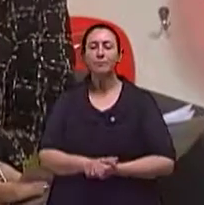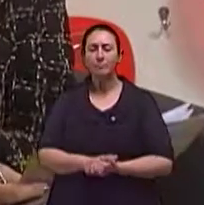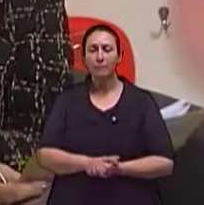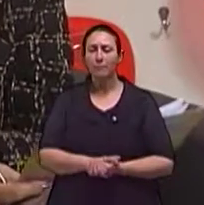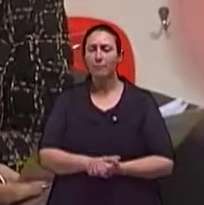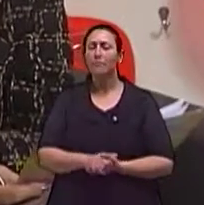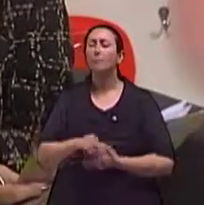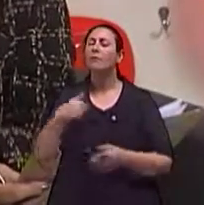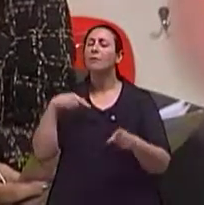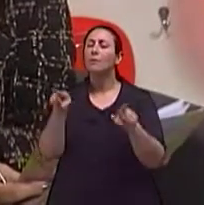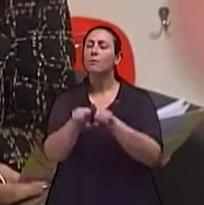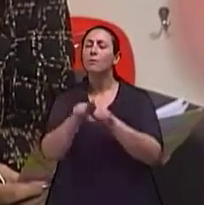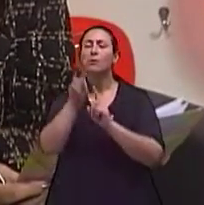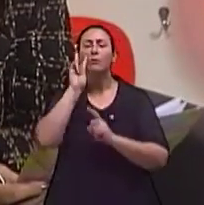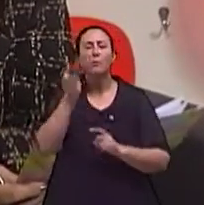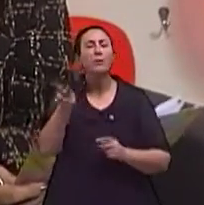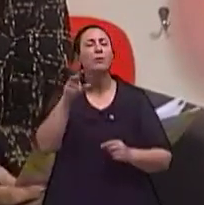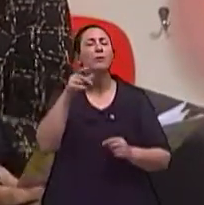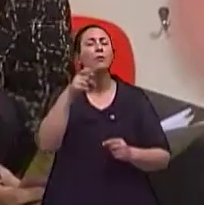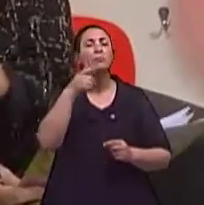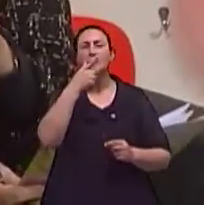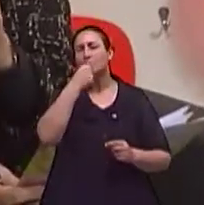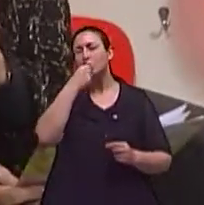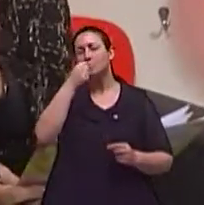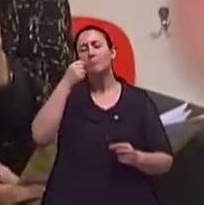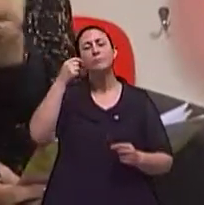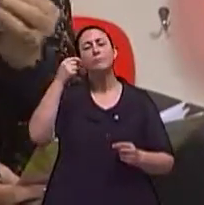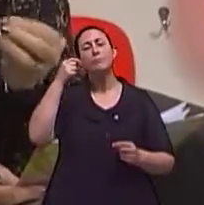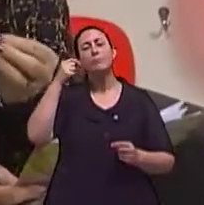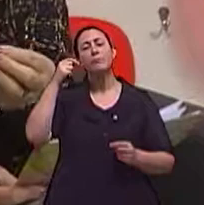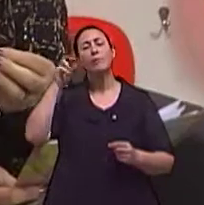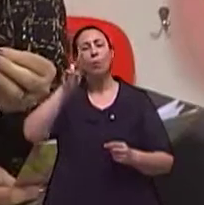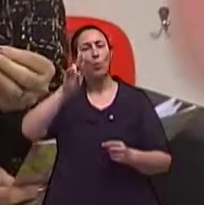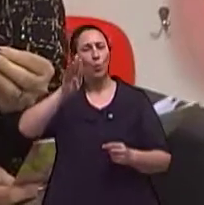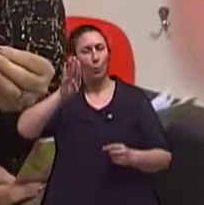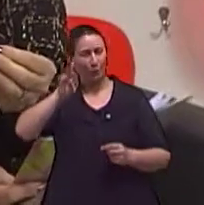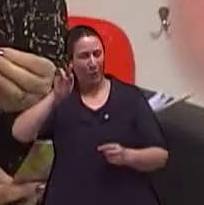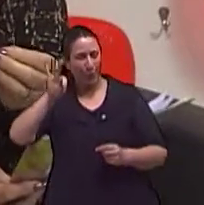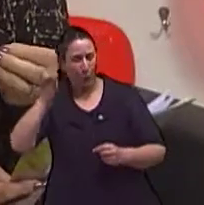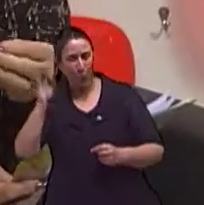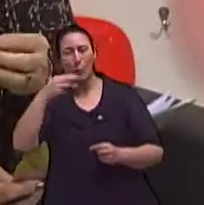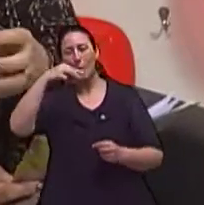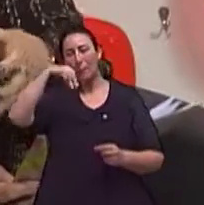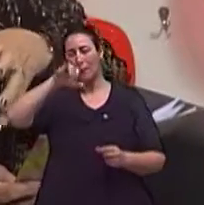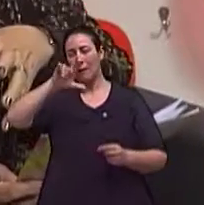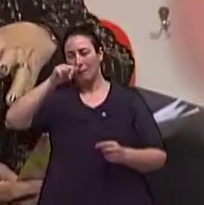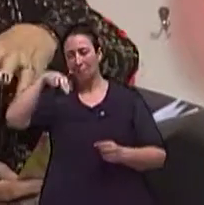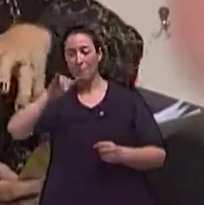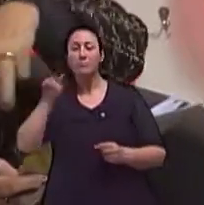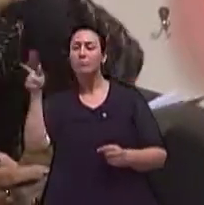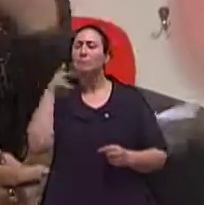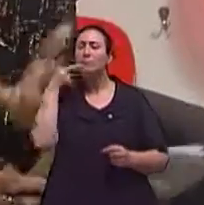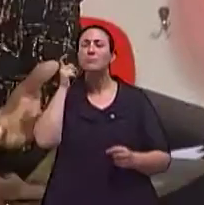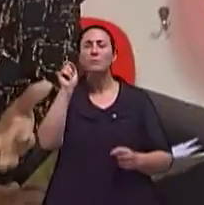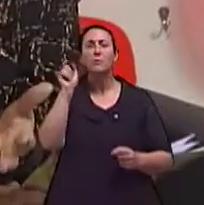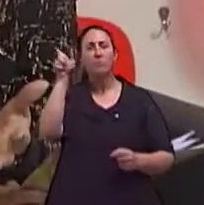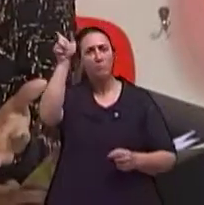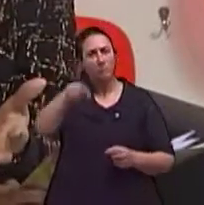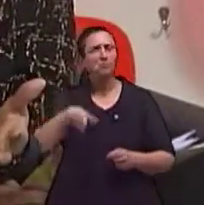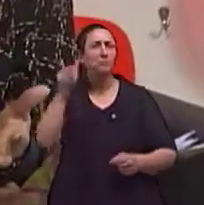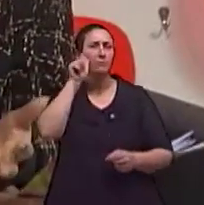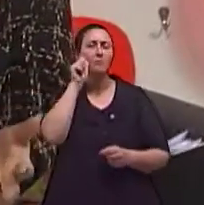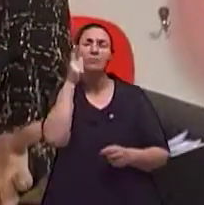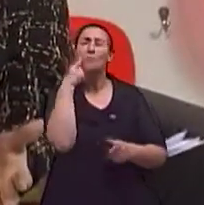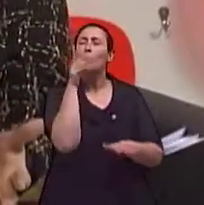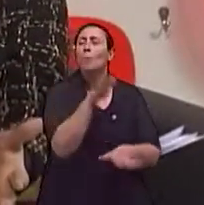Robledo Milani falou, que é a questão, assim, de que, por exemplo, a Merlin, né? Ela parece que deram mais valor